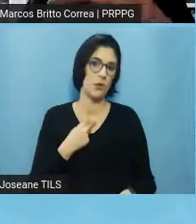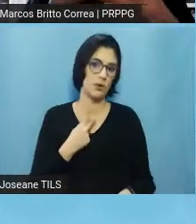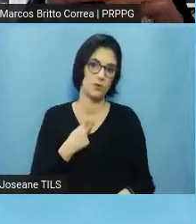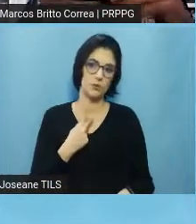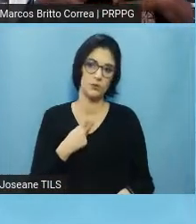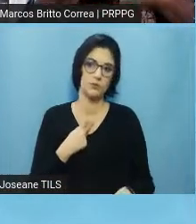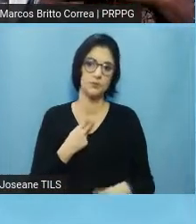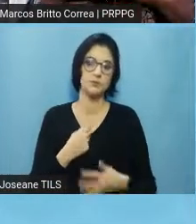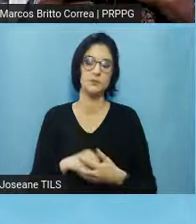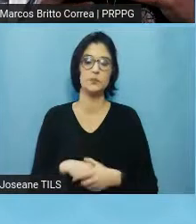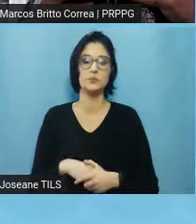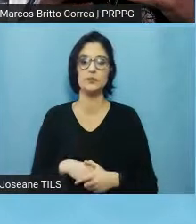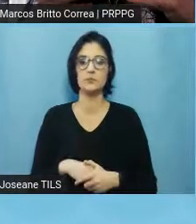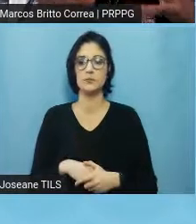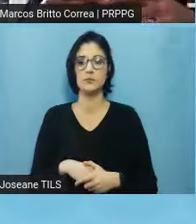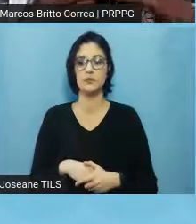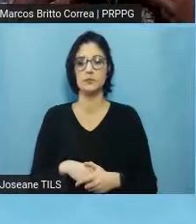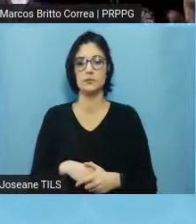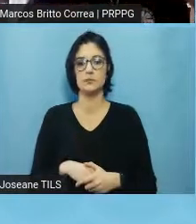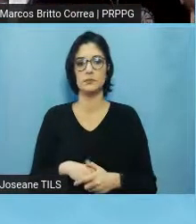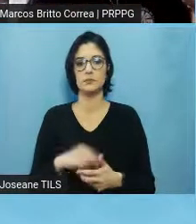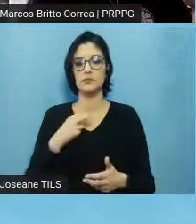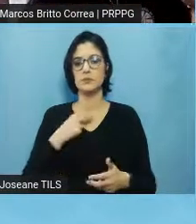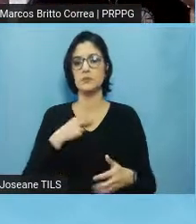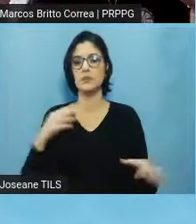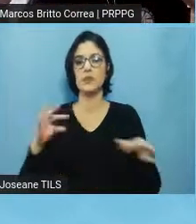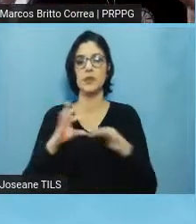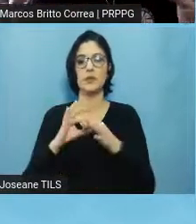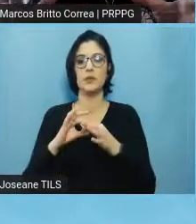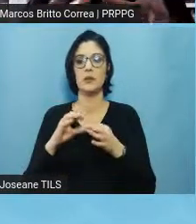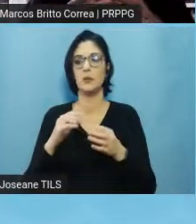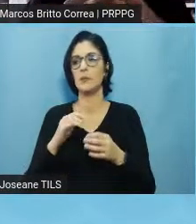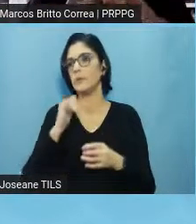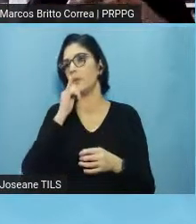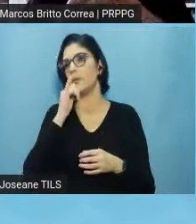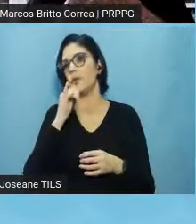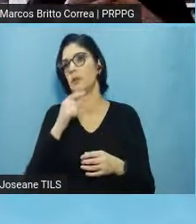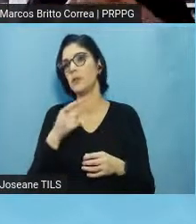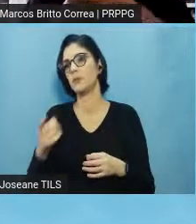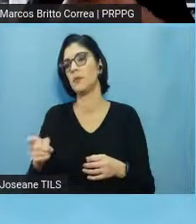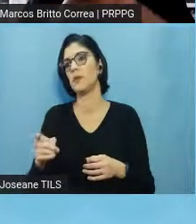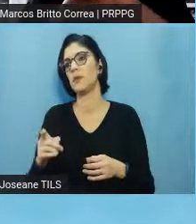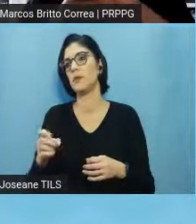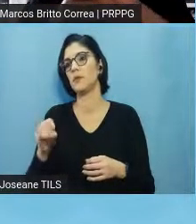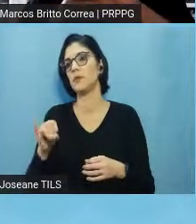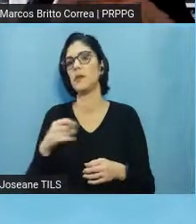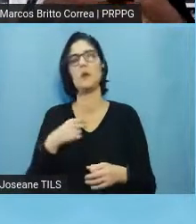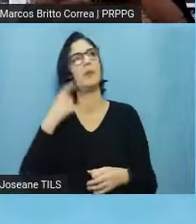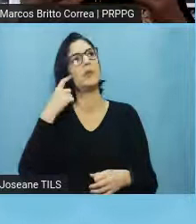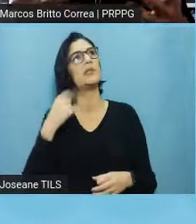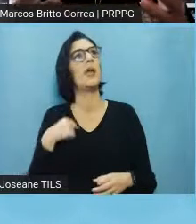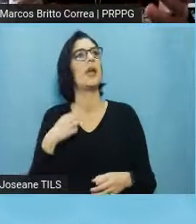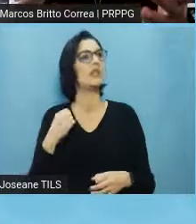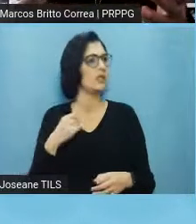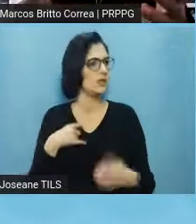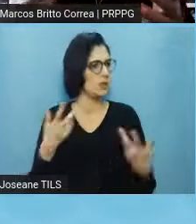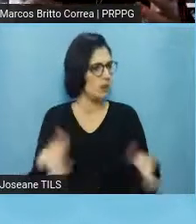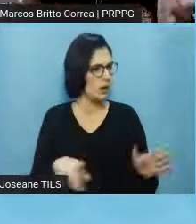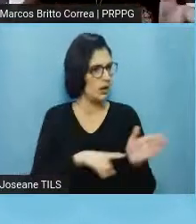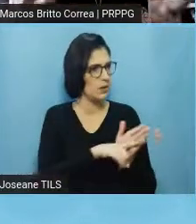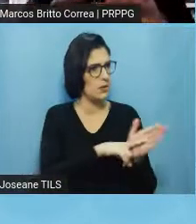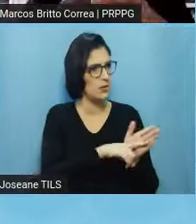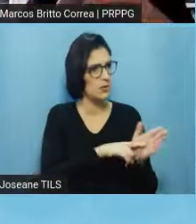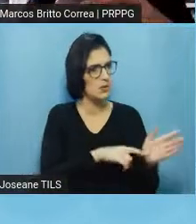ele não pode ter uma consequência de negar a participação na pesquisa, então ele tem que ter liberdade de